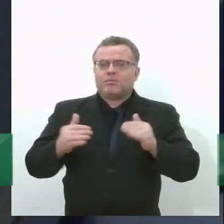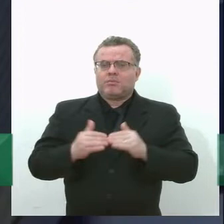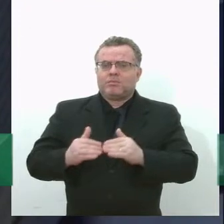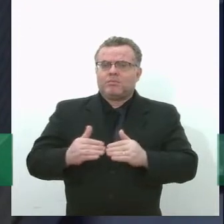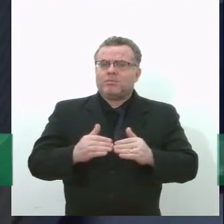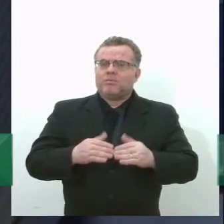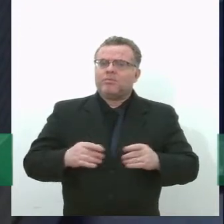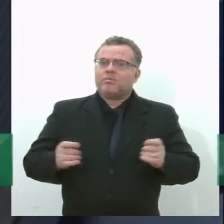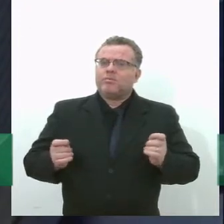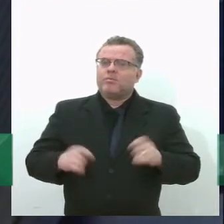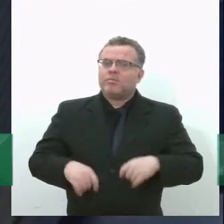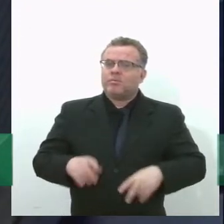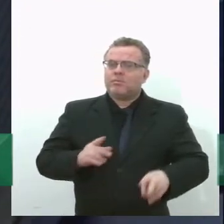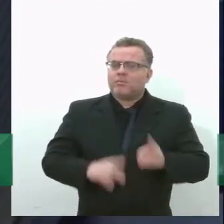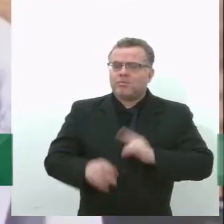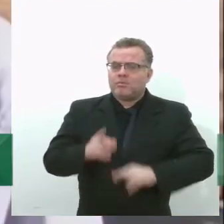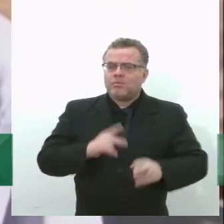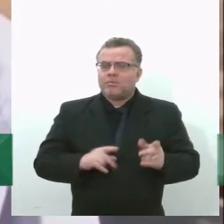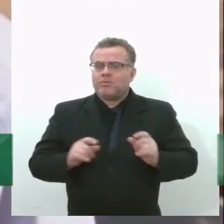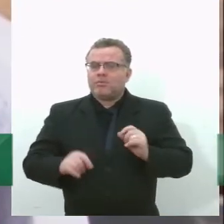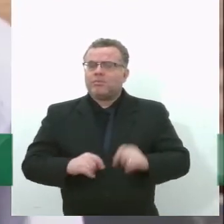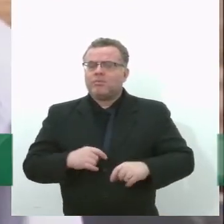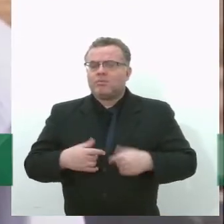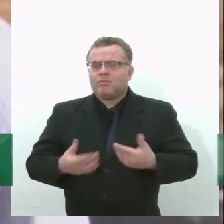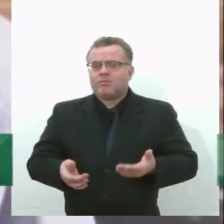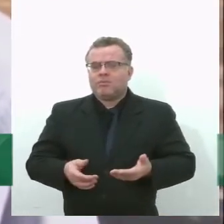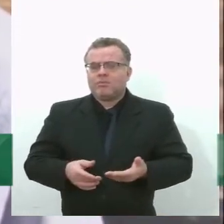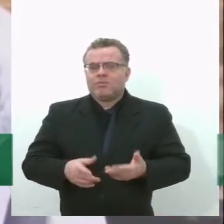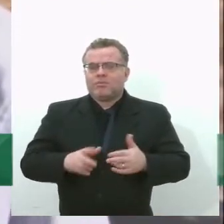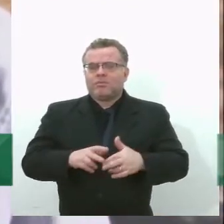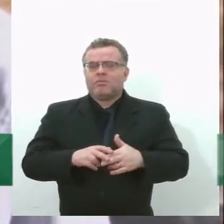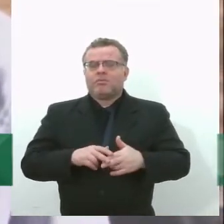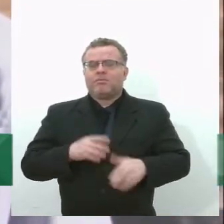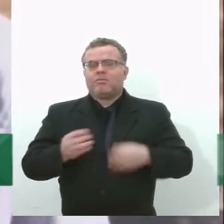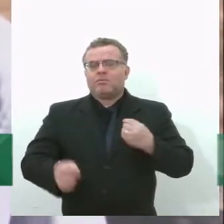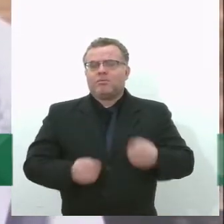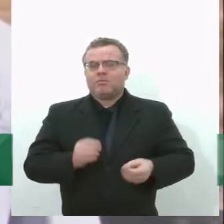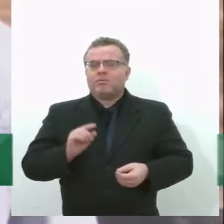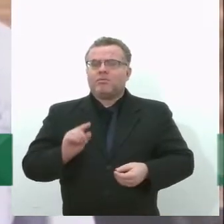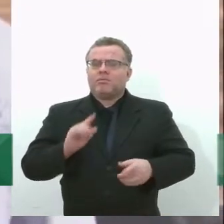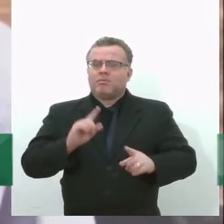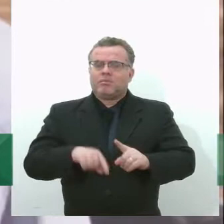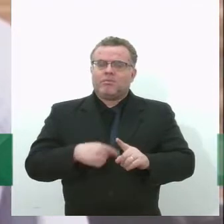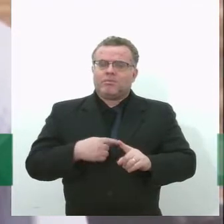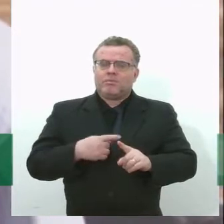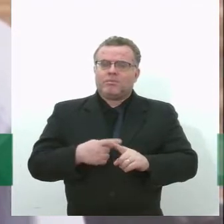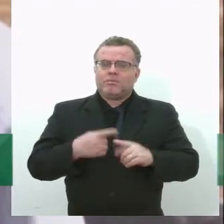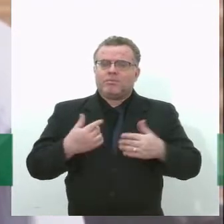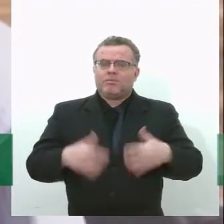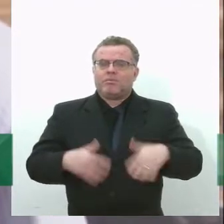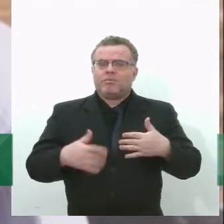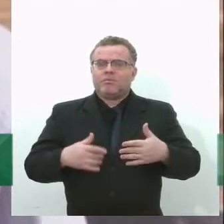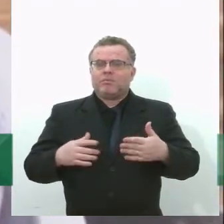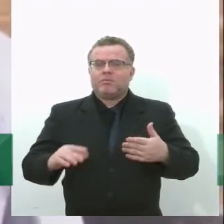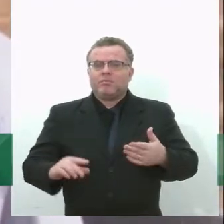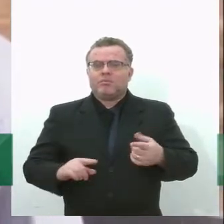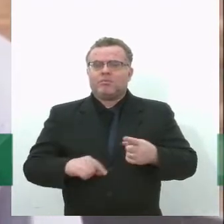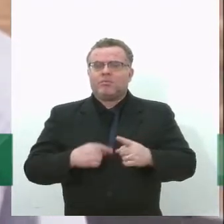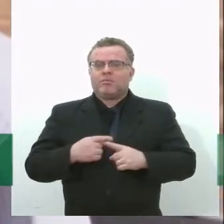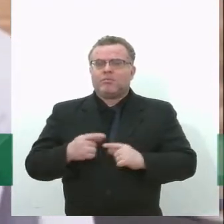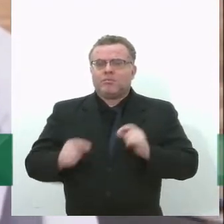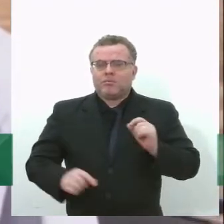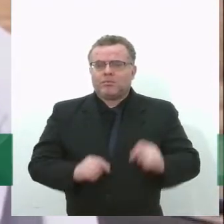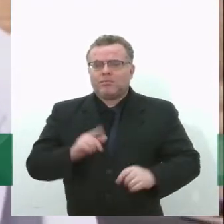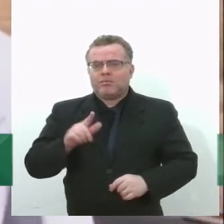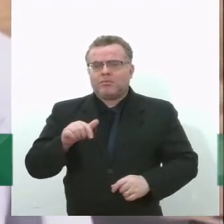abastecer gasodutos com gás de qualidade. Como o biogás tem um alto poder calorífico, ele pode substituir os gases hoje, que são os